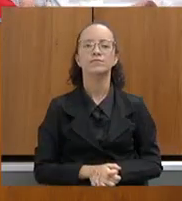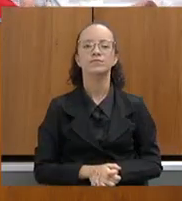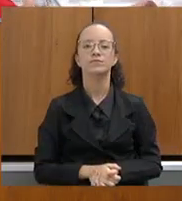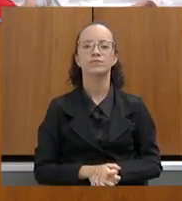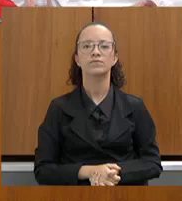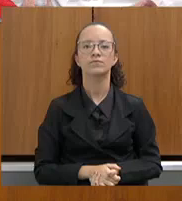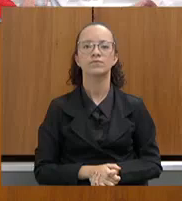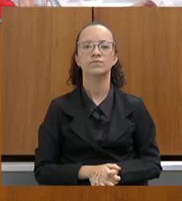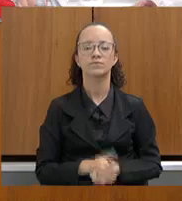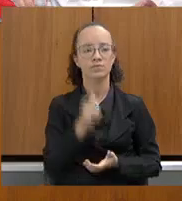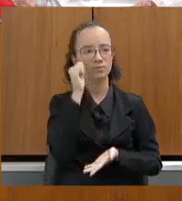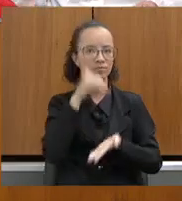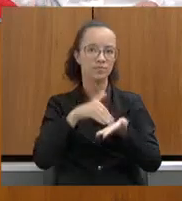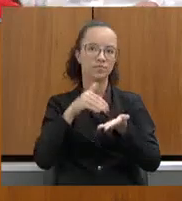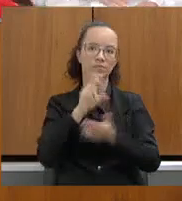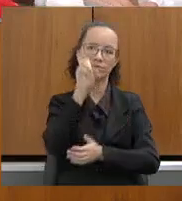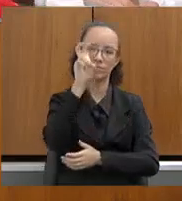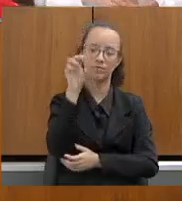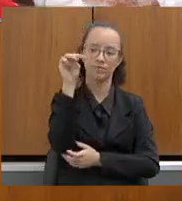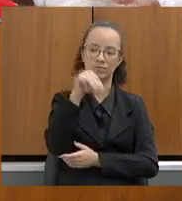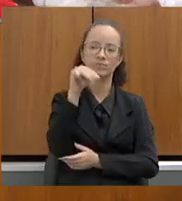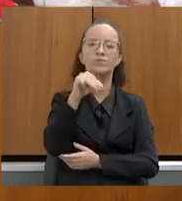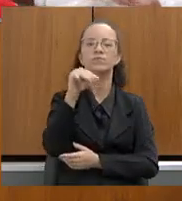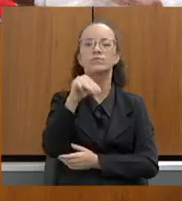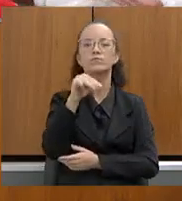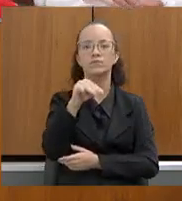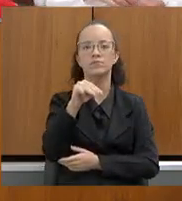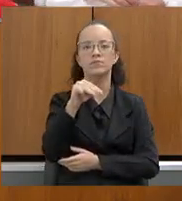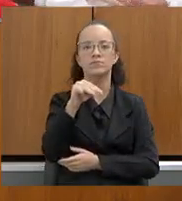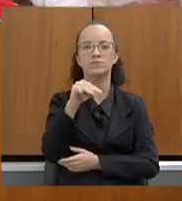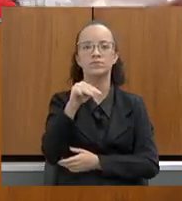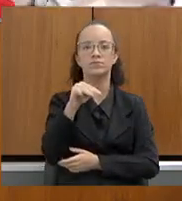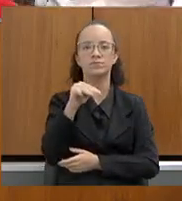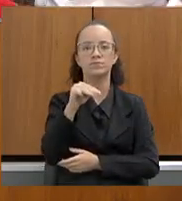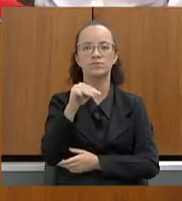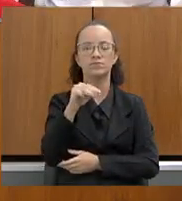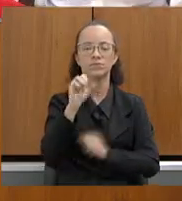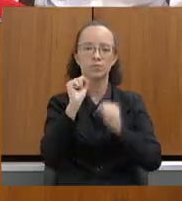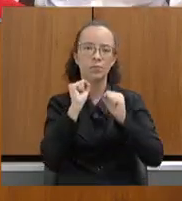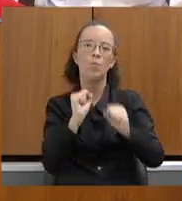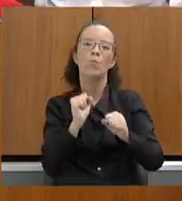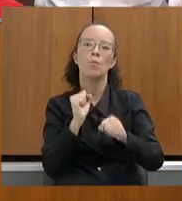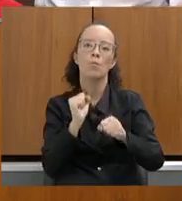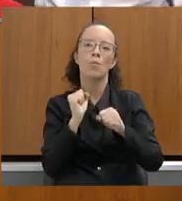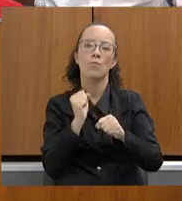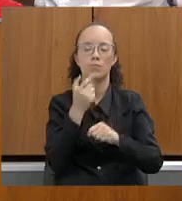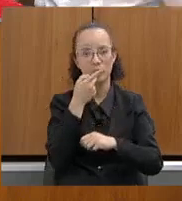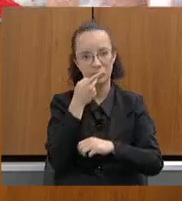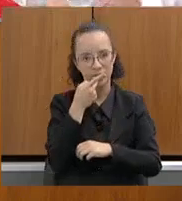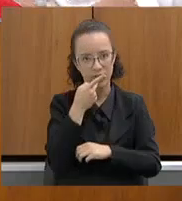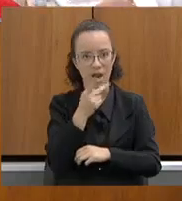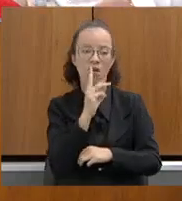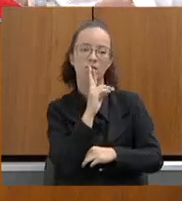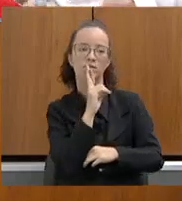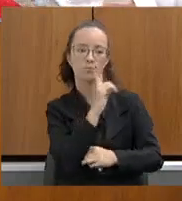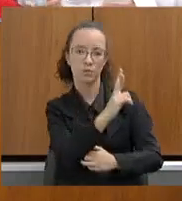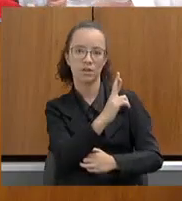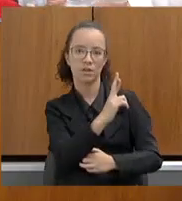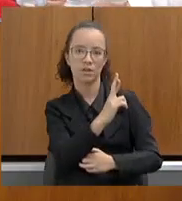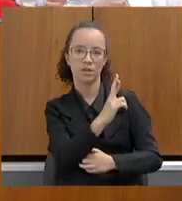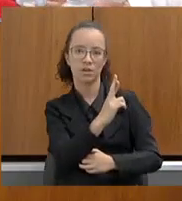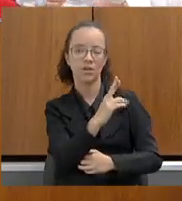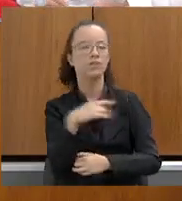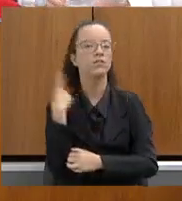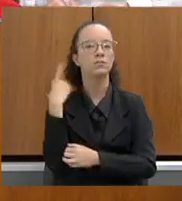A secretária tem cinco minutos para responder aos questionamentos do